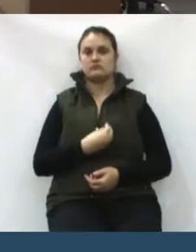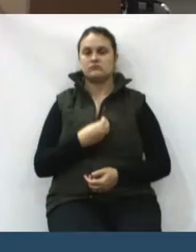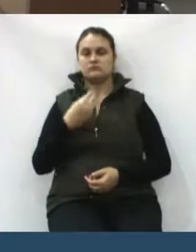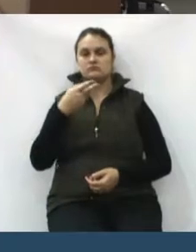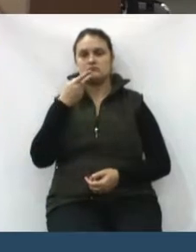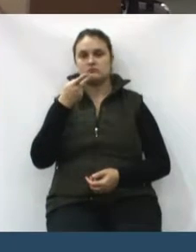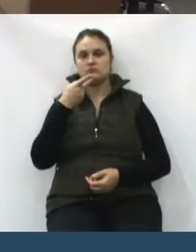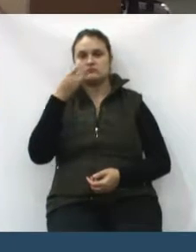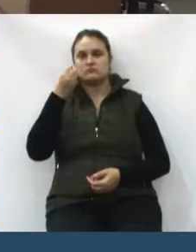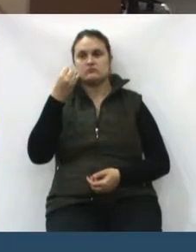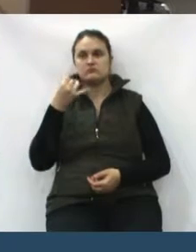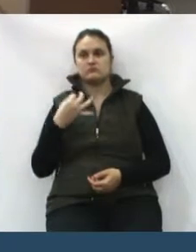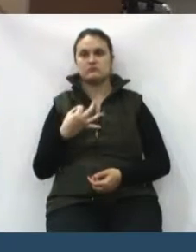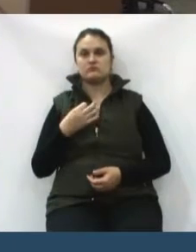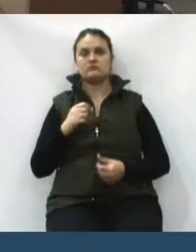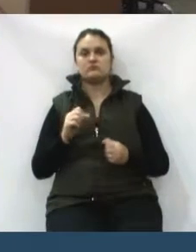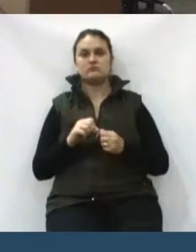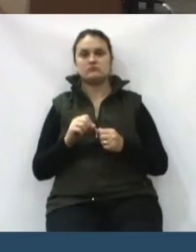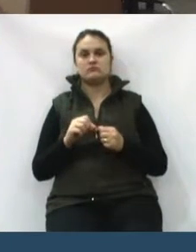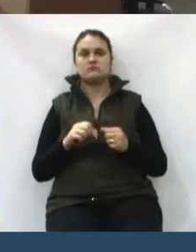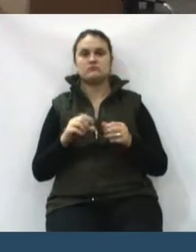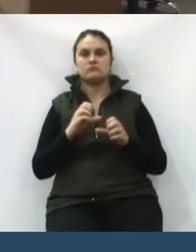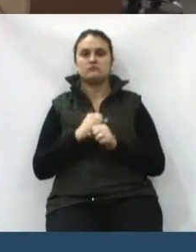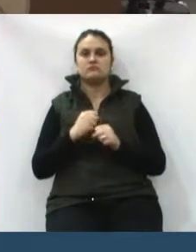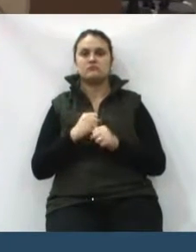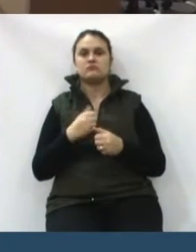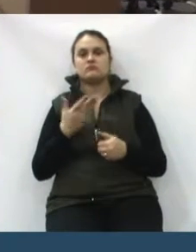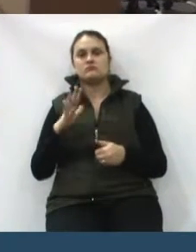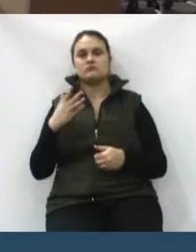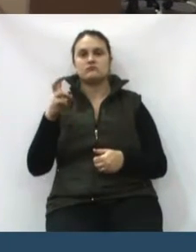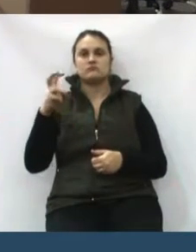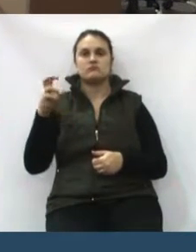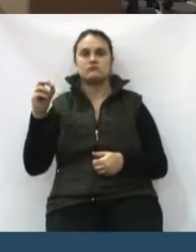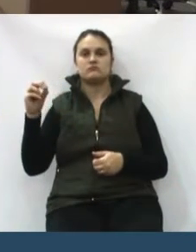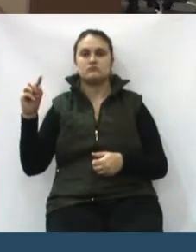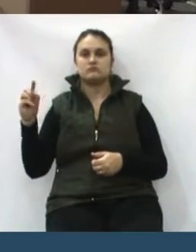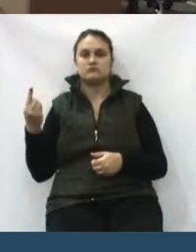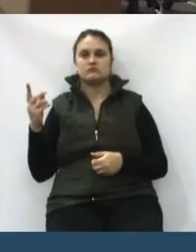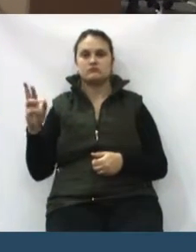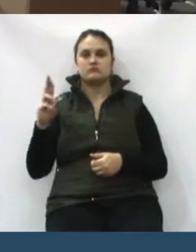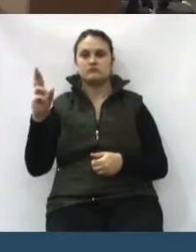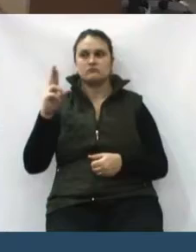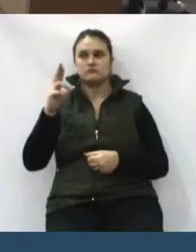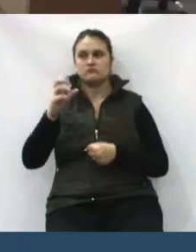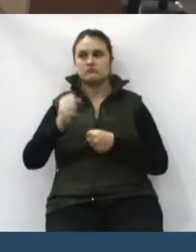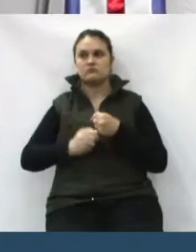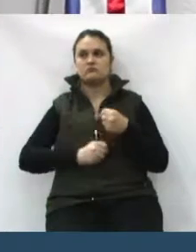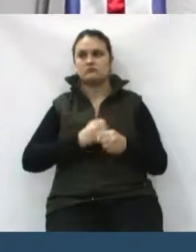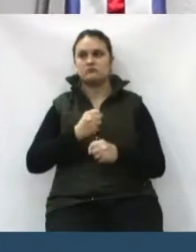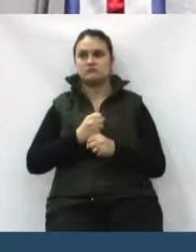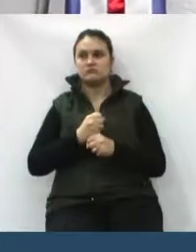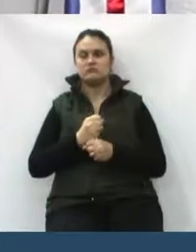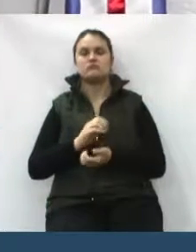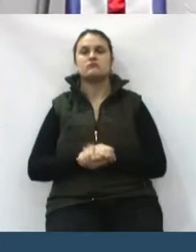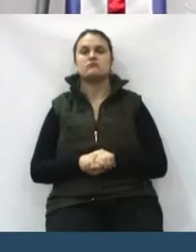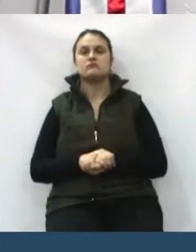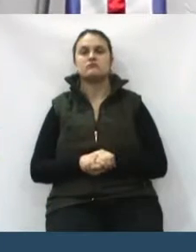a explanação. Fiz as contas ali, próximo a 500 mil reais no ano que serão